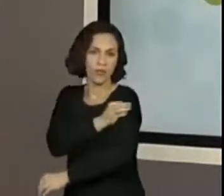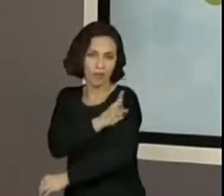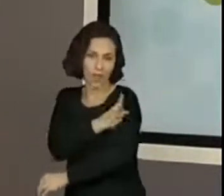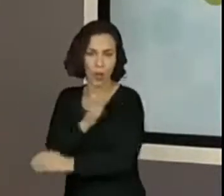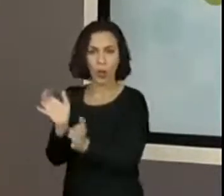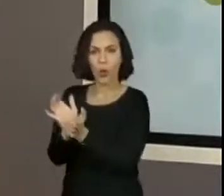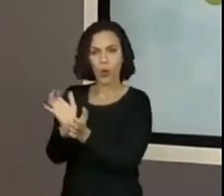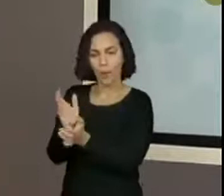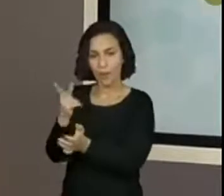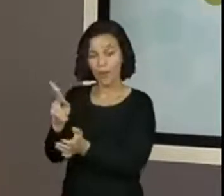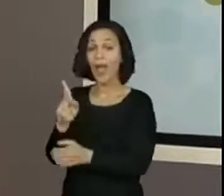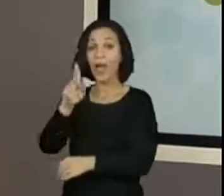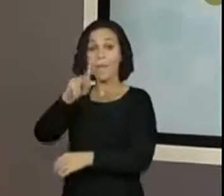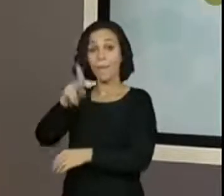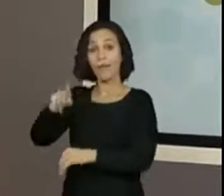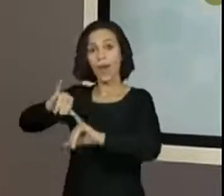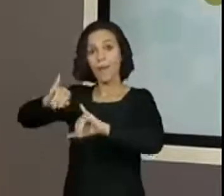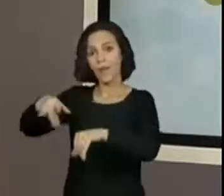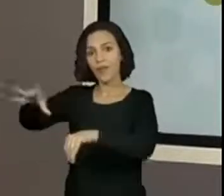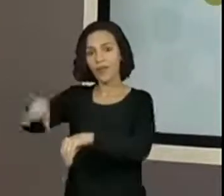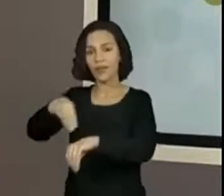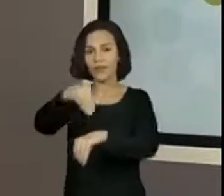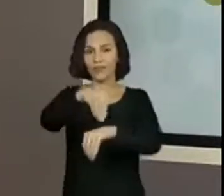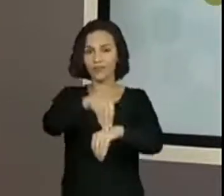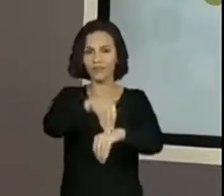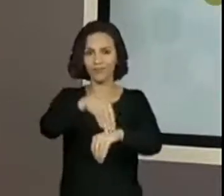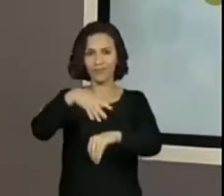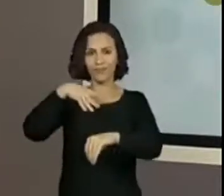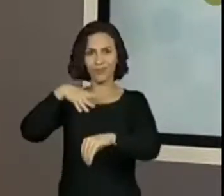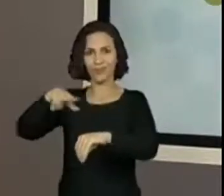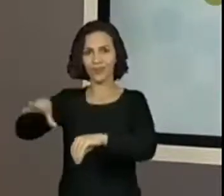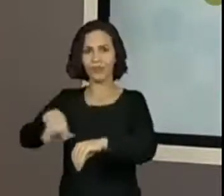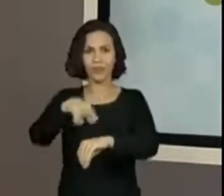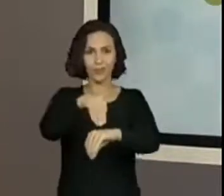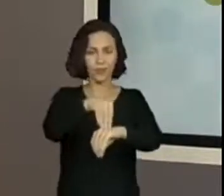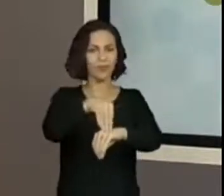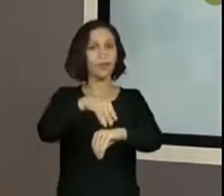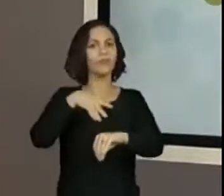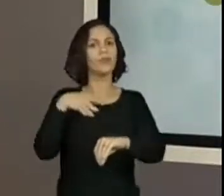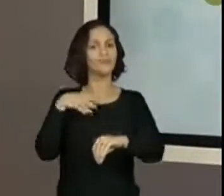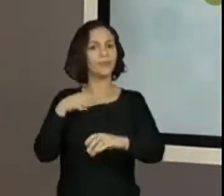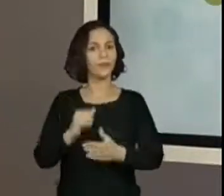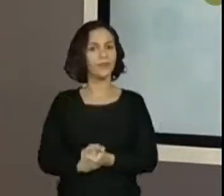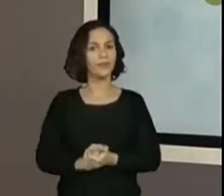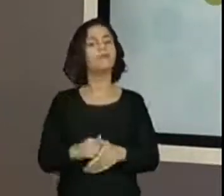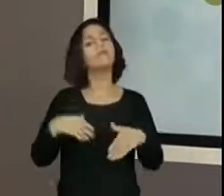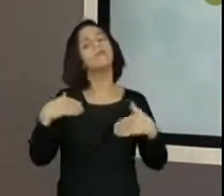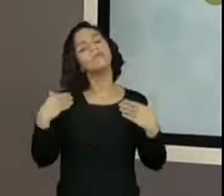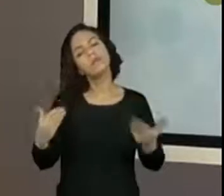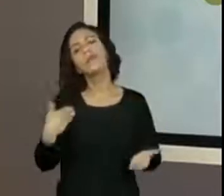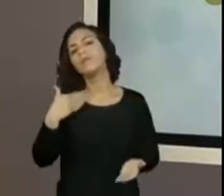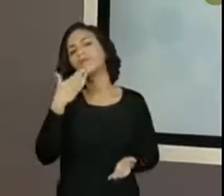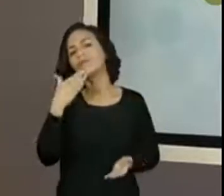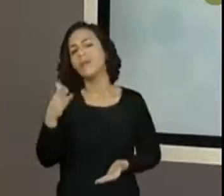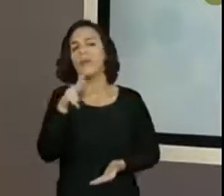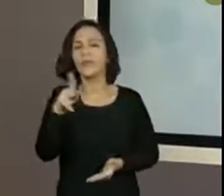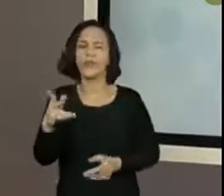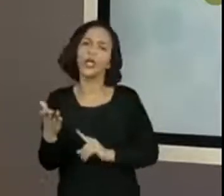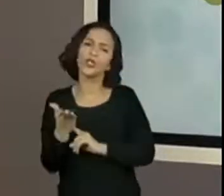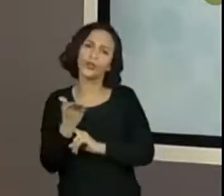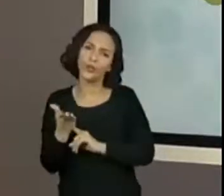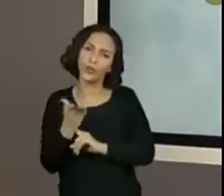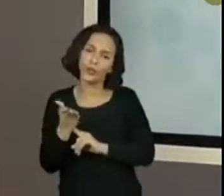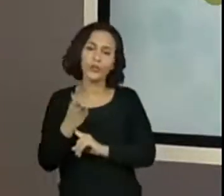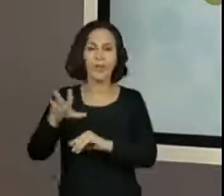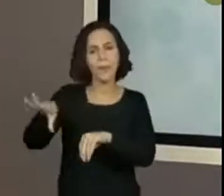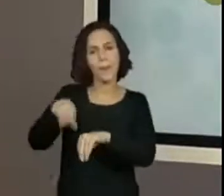e as professoras e professores se comunicam com a gente no chat grande. Então, eu vou pedir muito a colaboração das professoras e dos